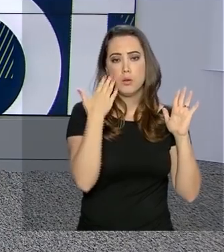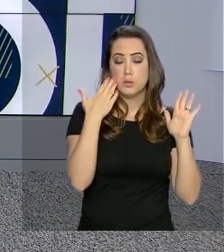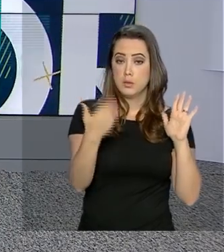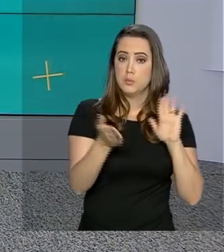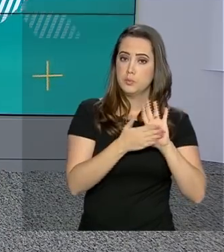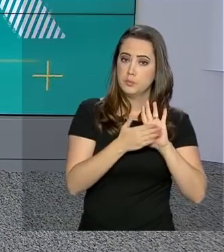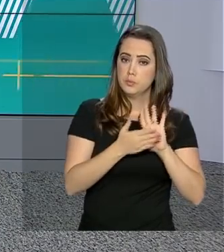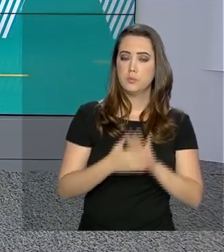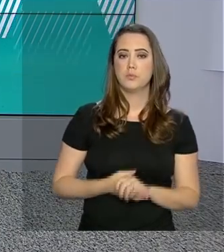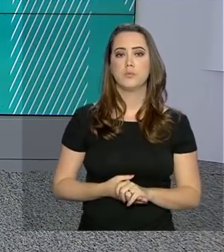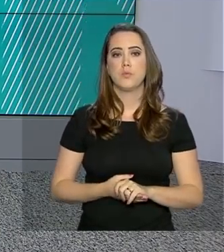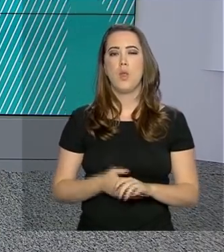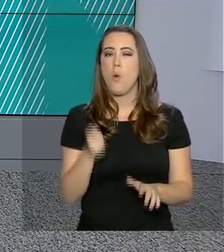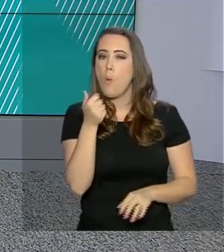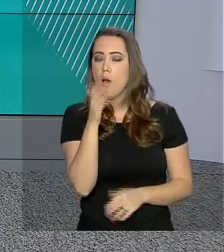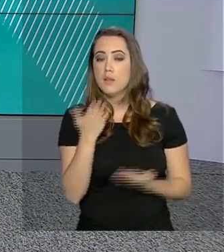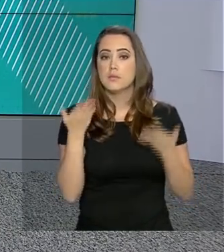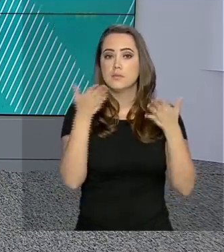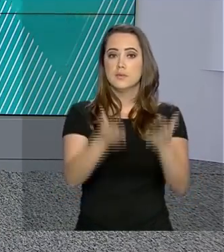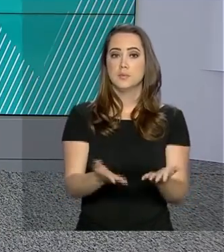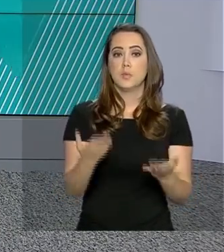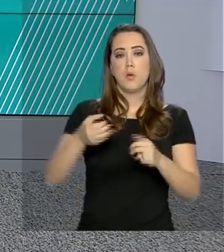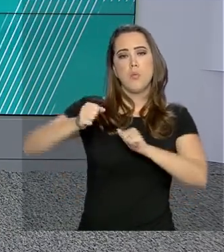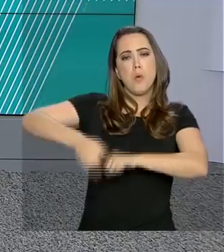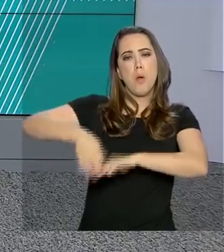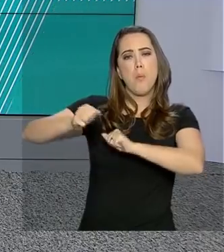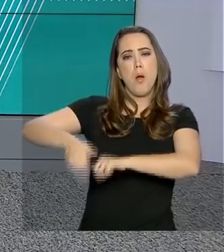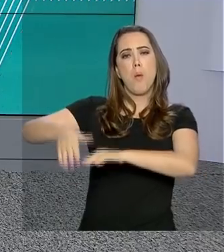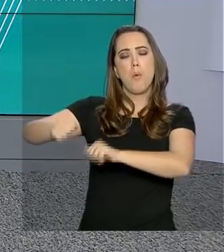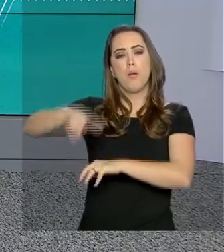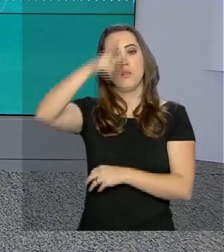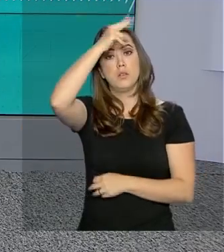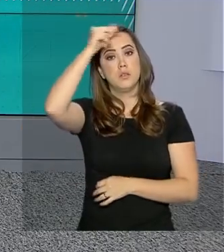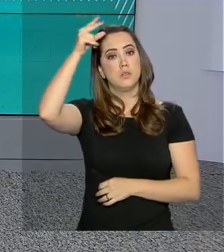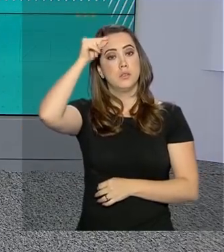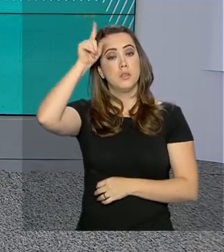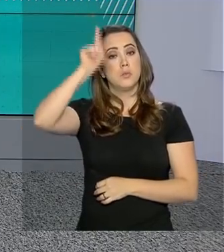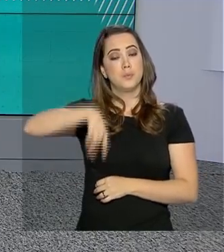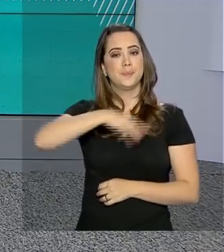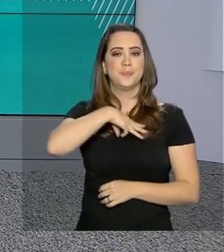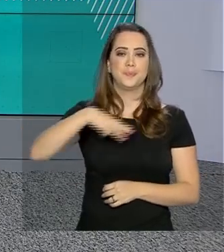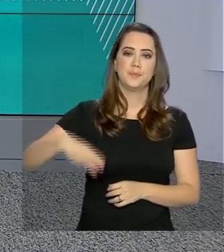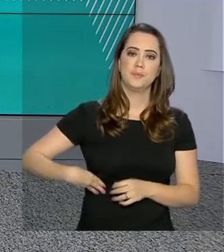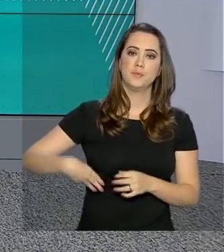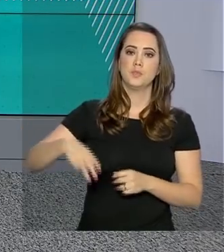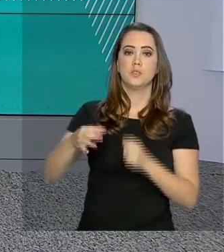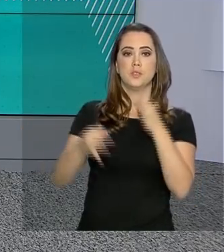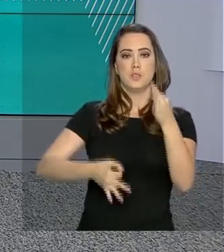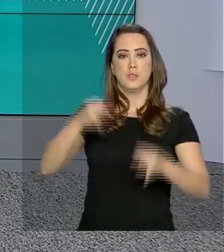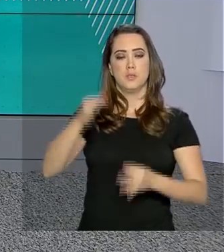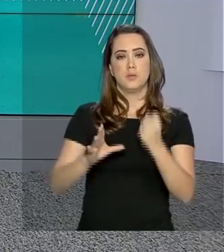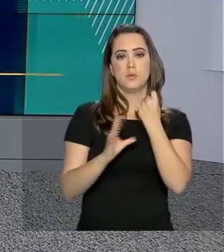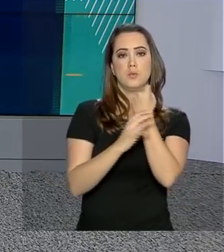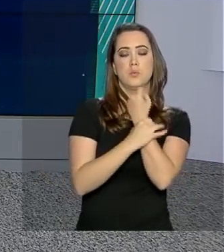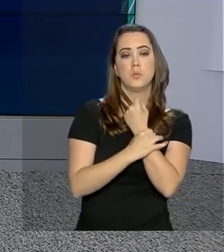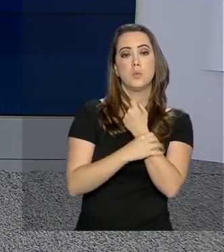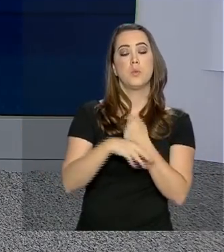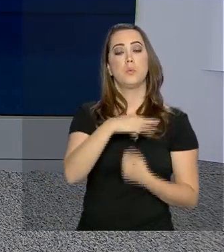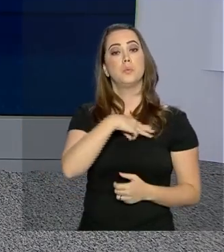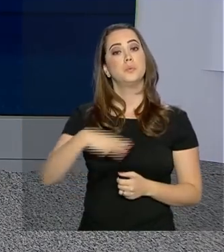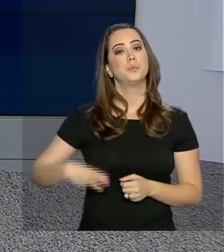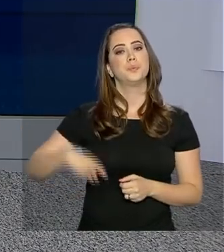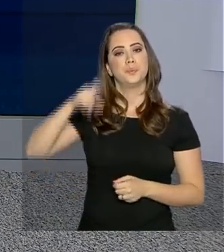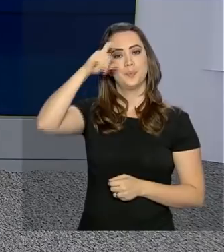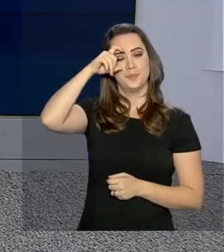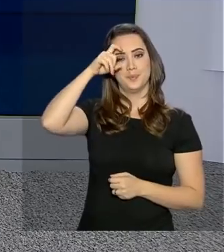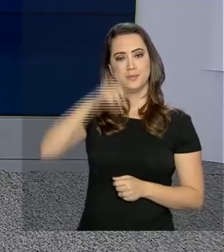E daqui a pouco, quem participa da Marcha dos Prefeitos aqui em Brasília é o ministro da Justiça e Segurança Pública,